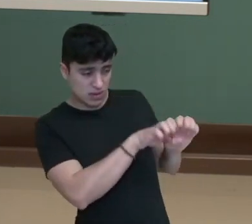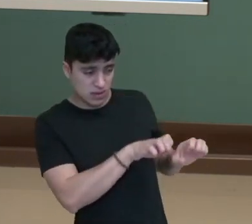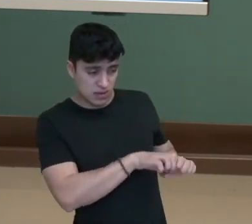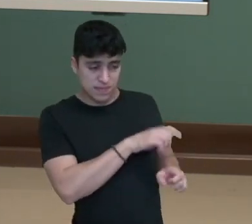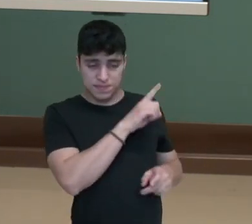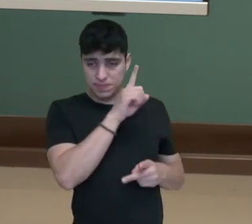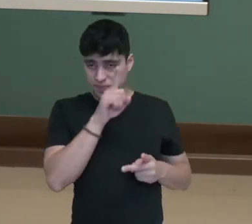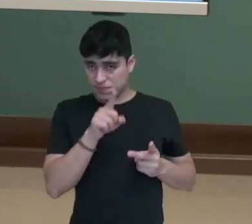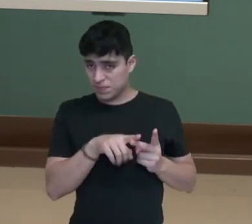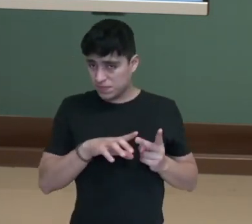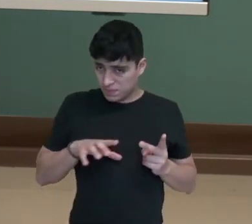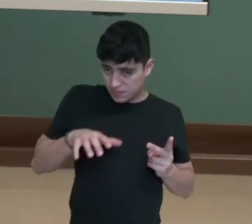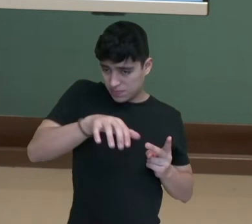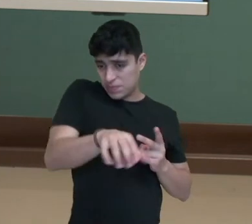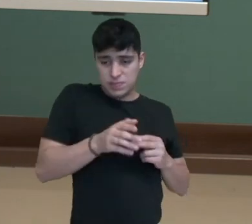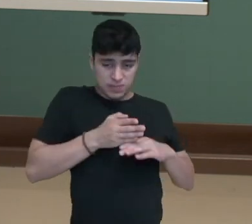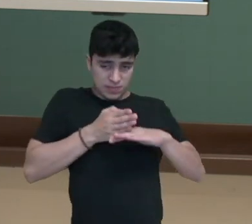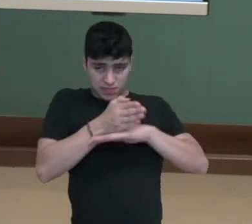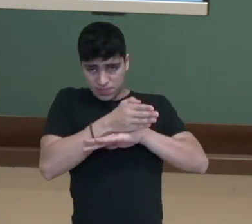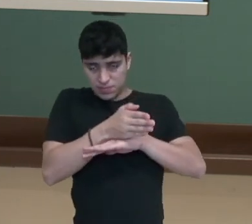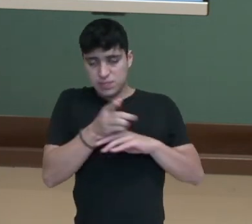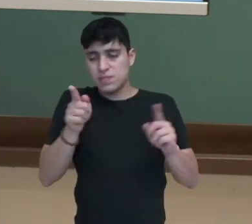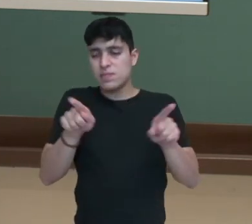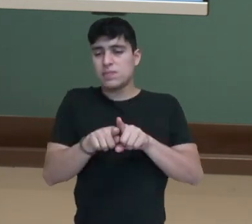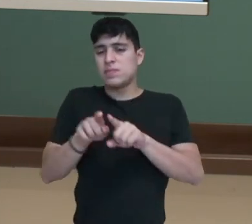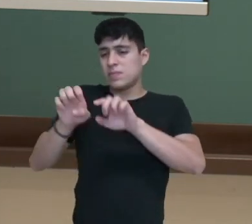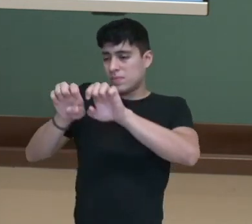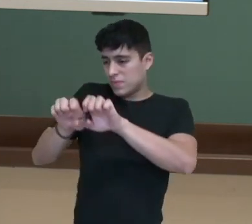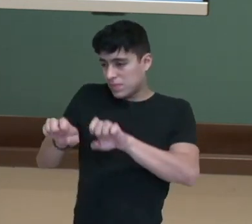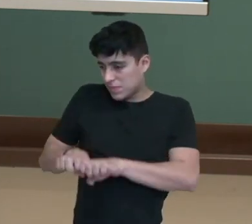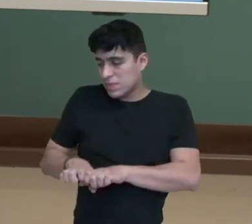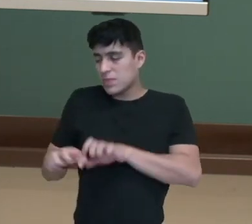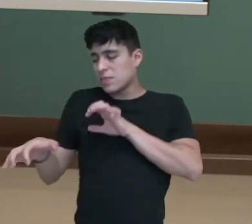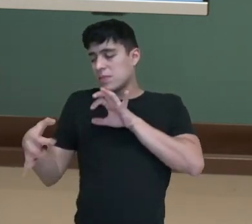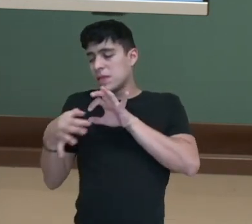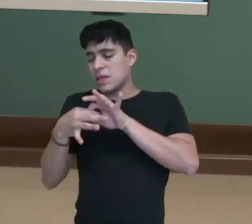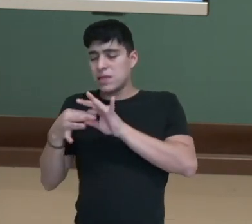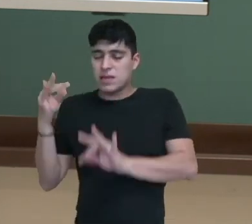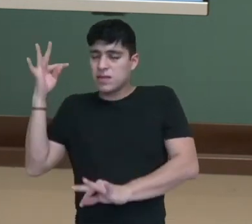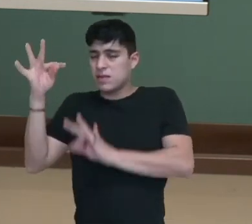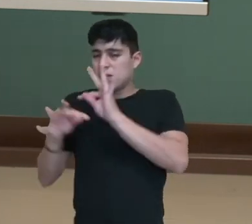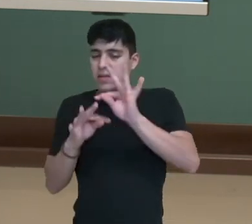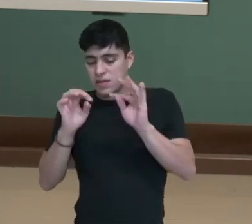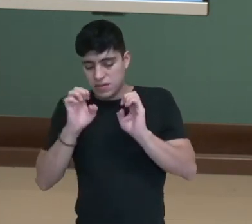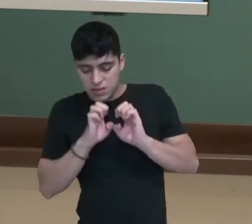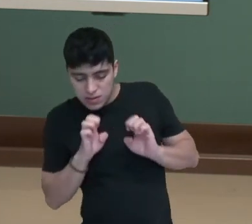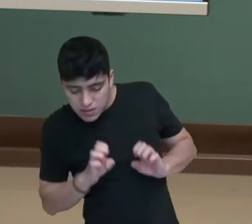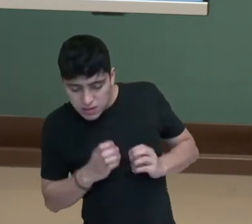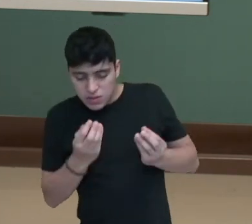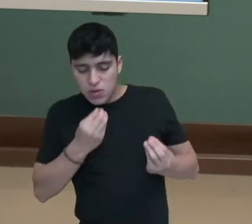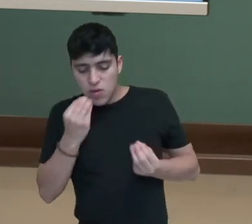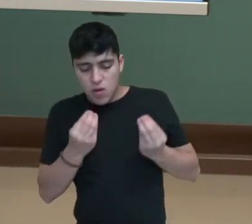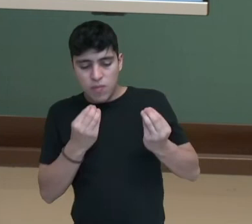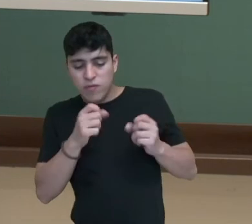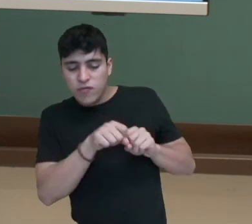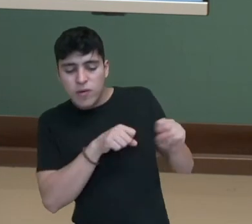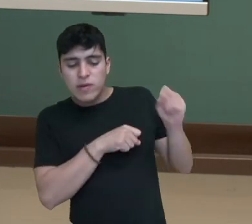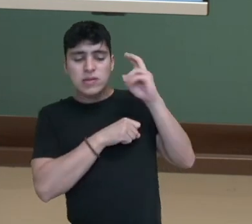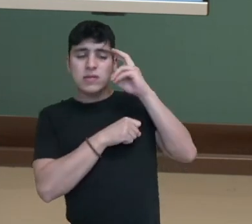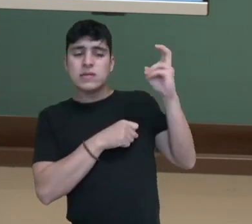de acesso, estrutura ligada à tecnologia e a estrutura ligada à formatação intelectual,